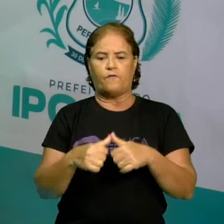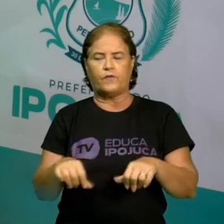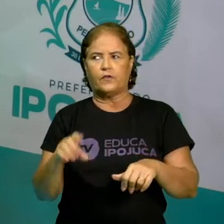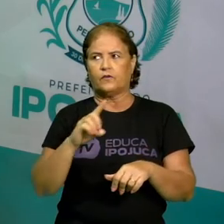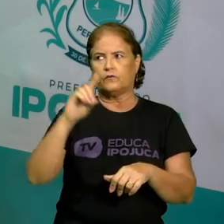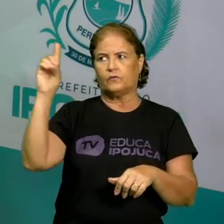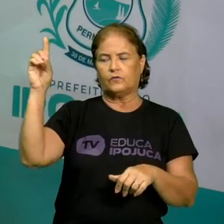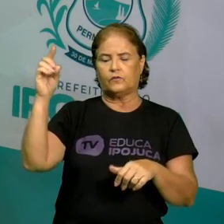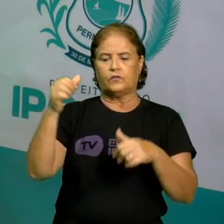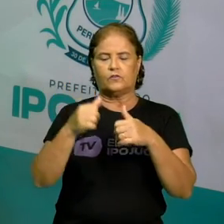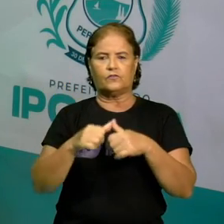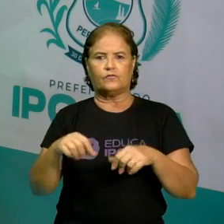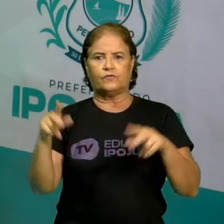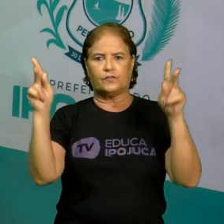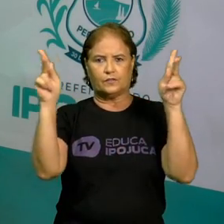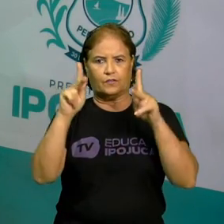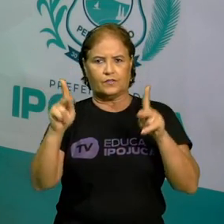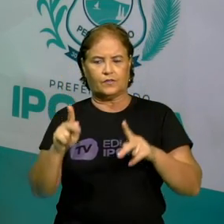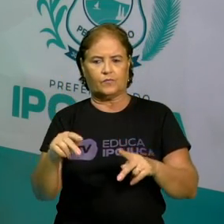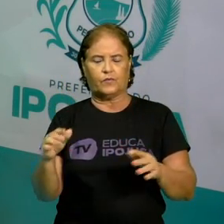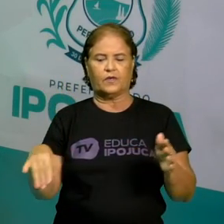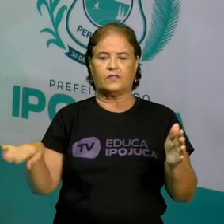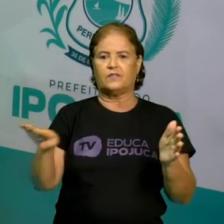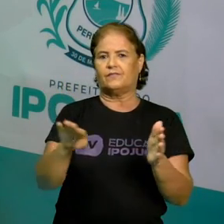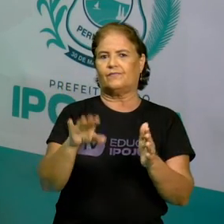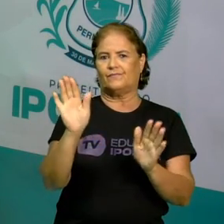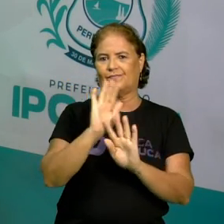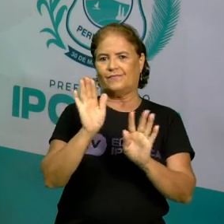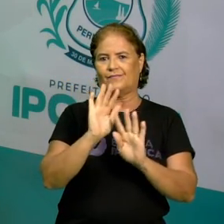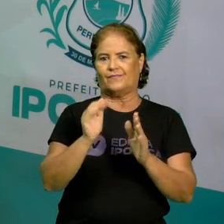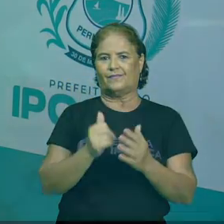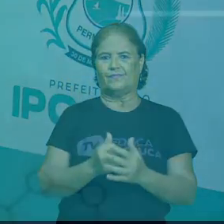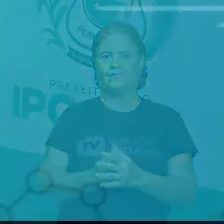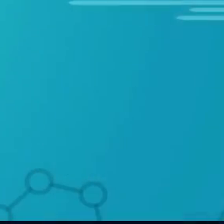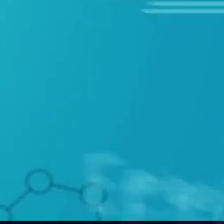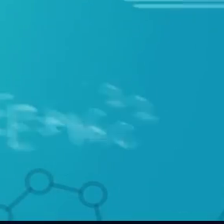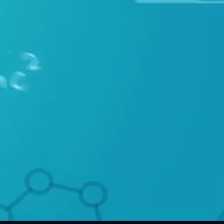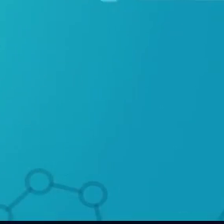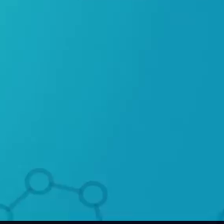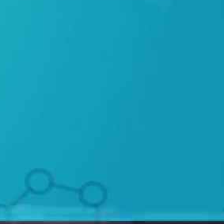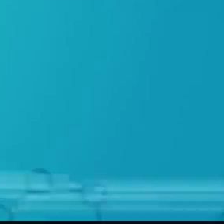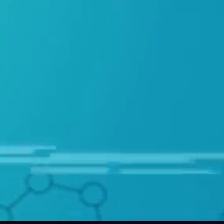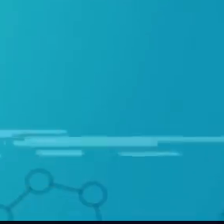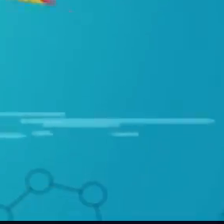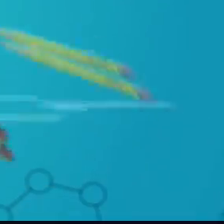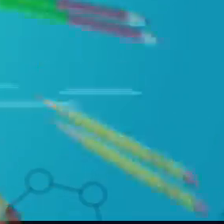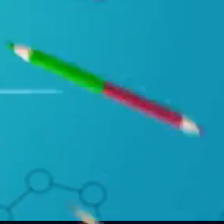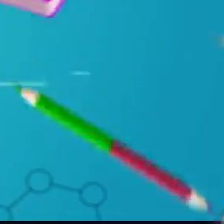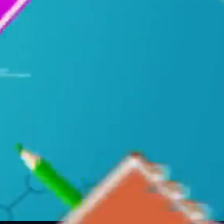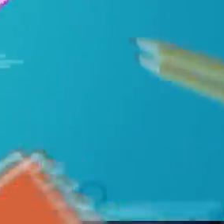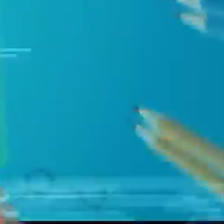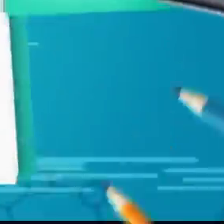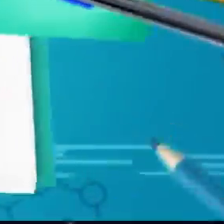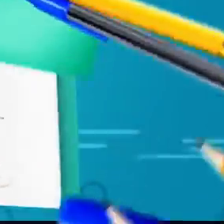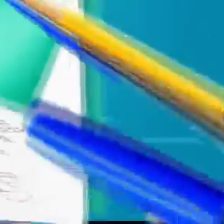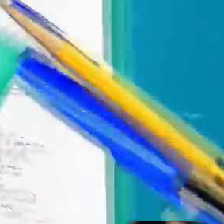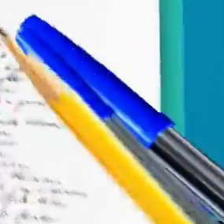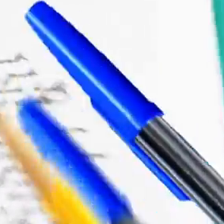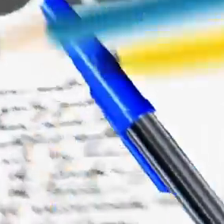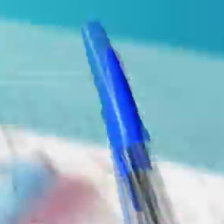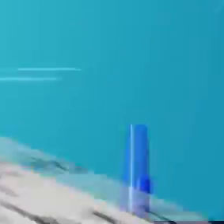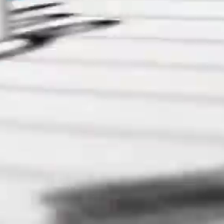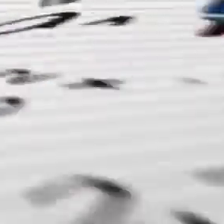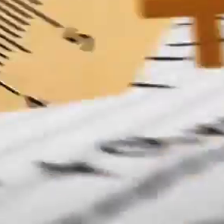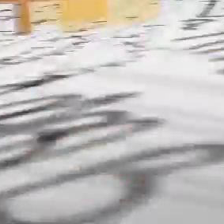fique na paz e até mais! E aí E